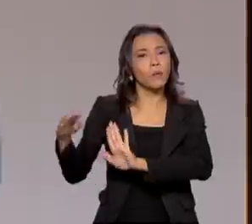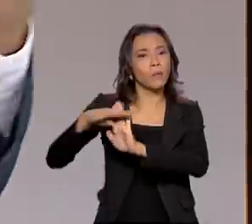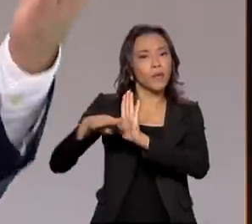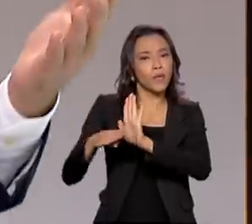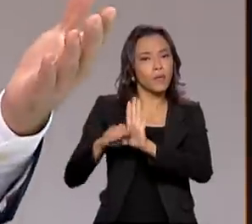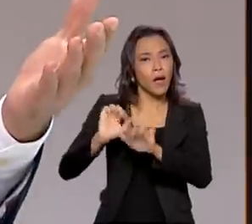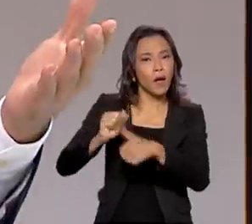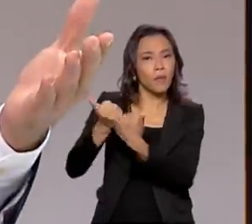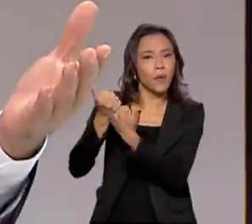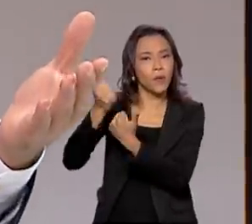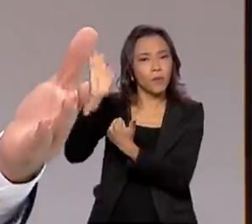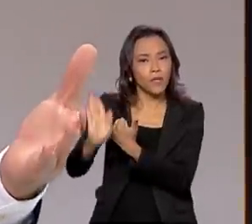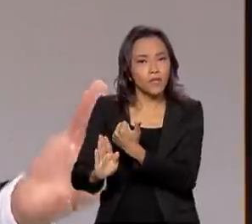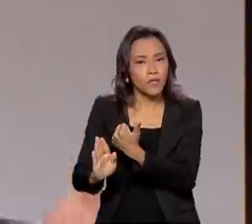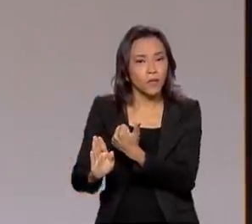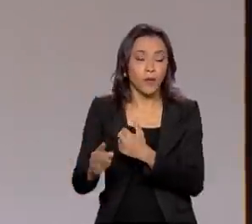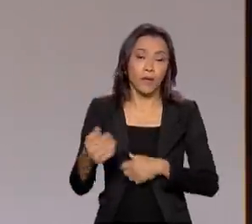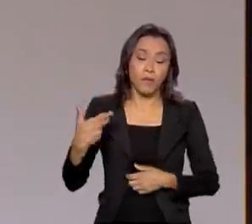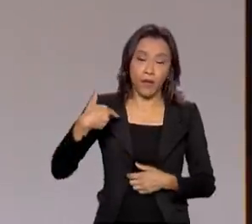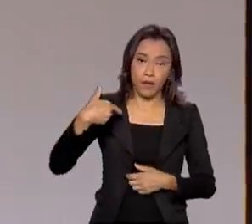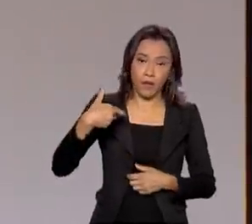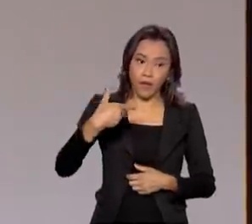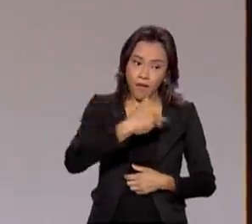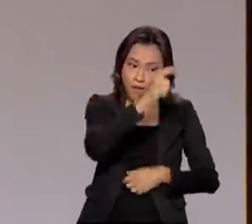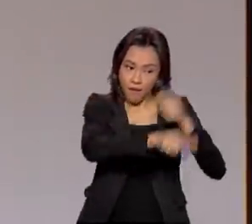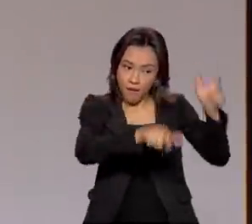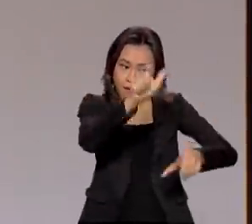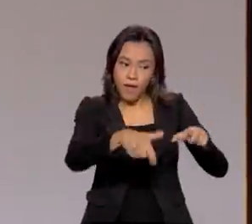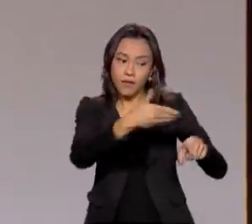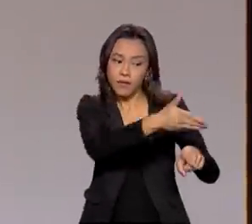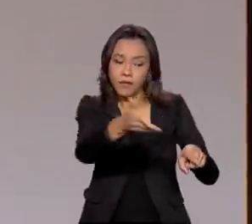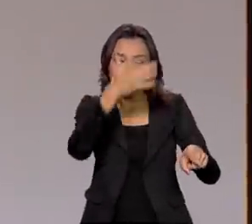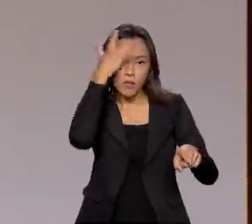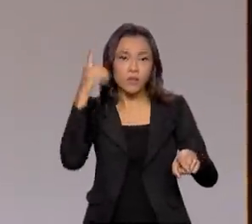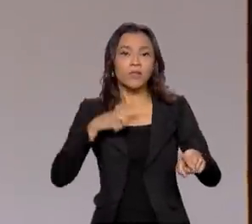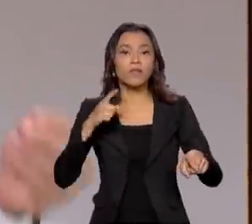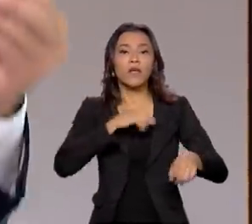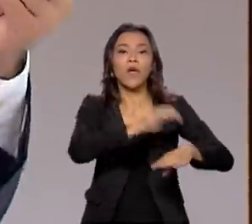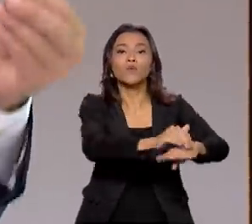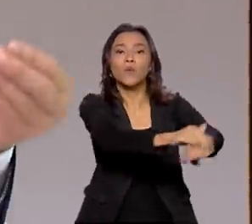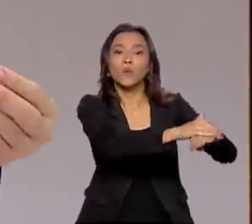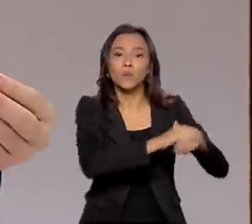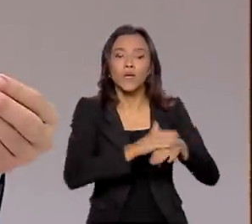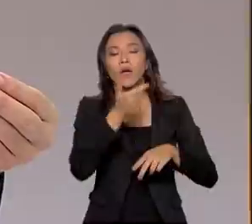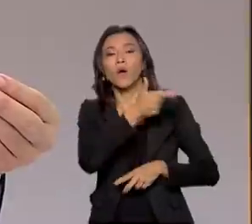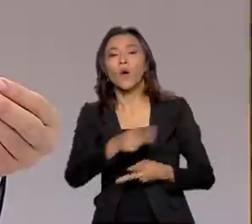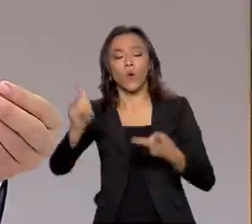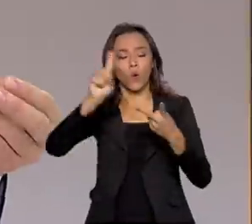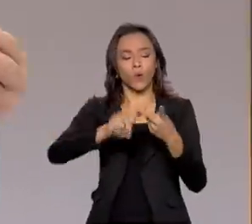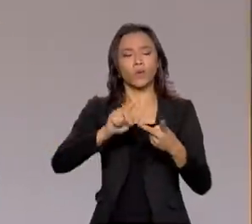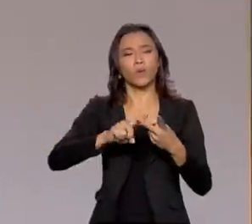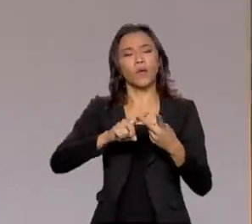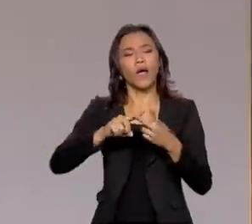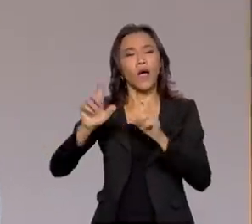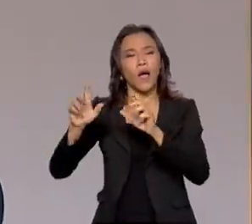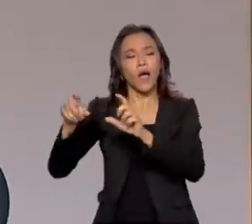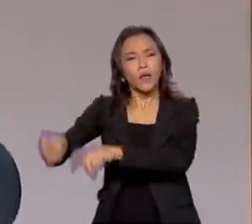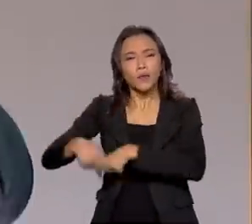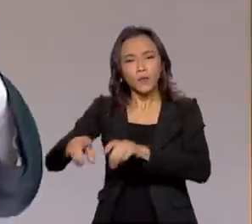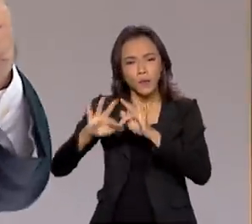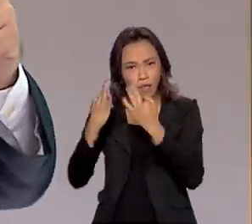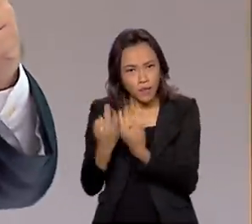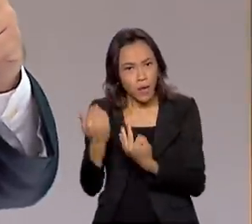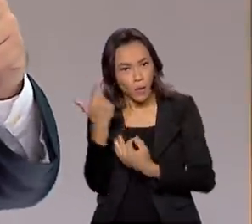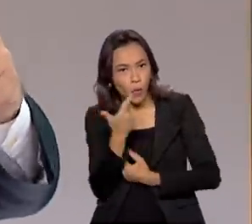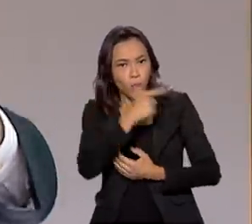de trabalho, para a emancipação dessas pessoas, de uma certa forma. A outra vertente seria essa questão da agricultura familiar com o Alimenta